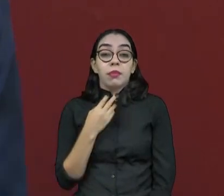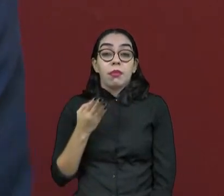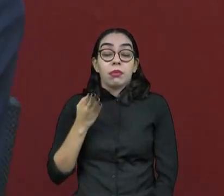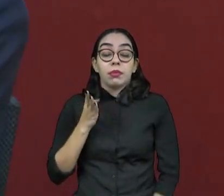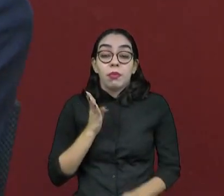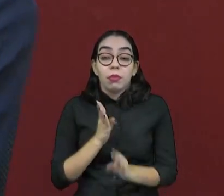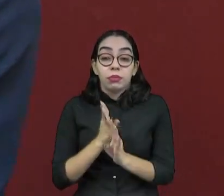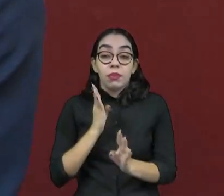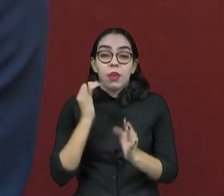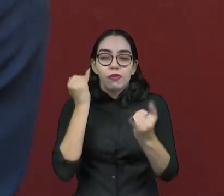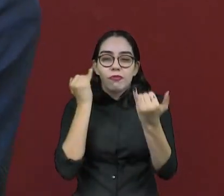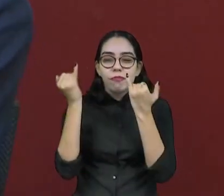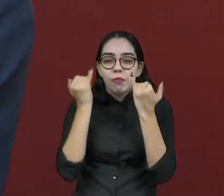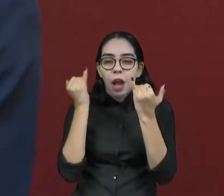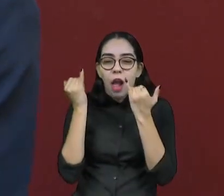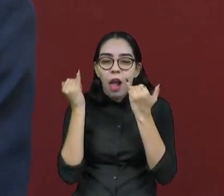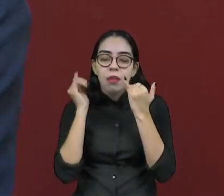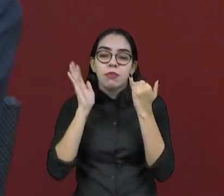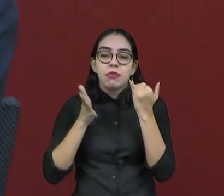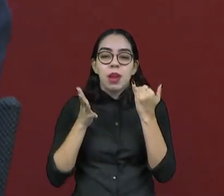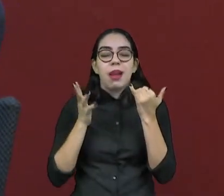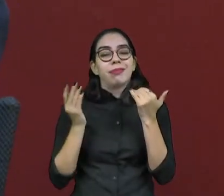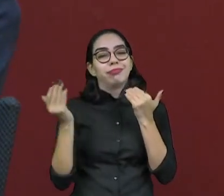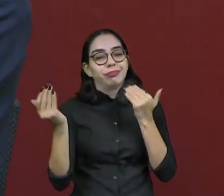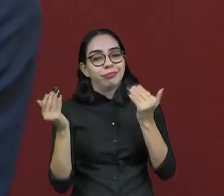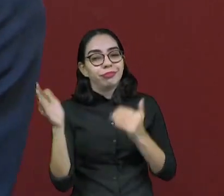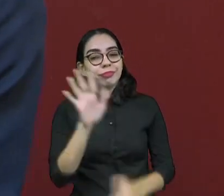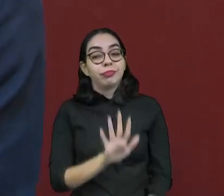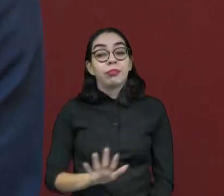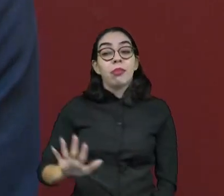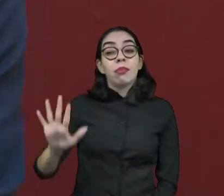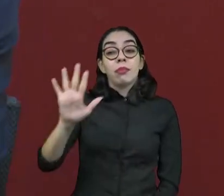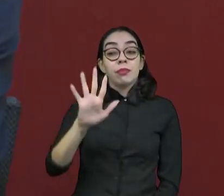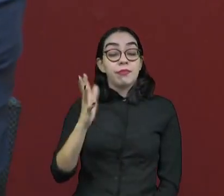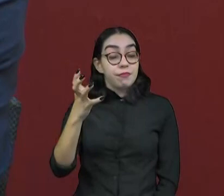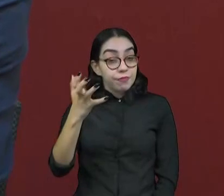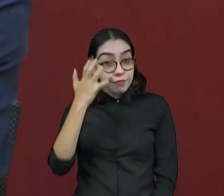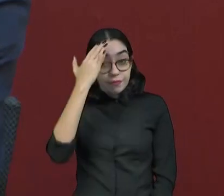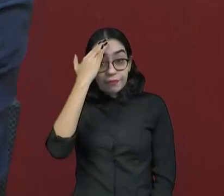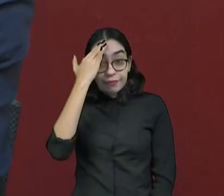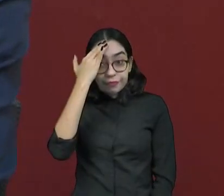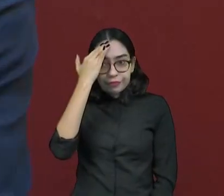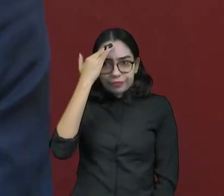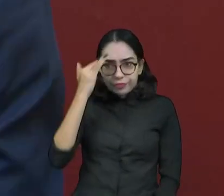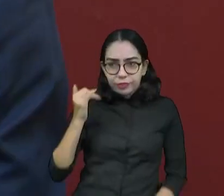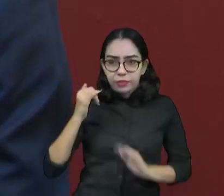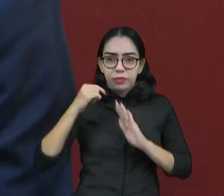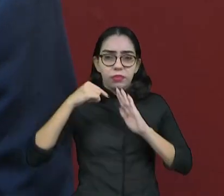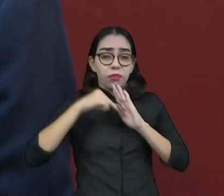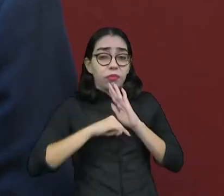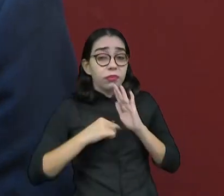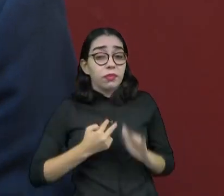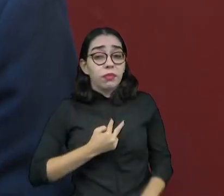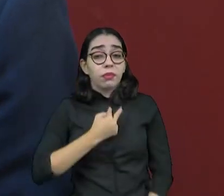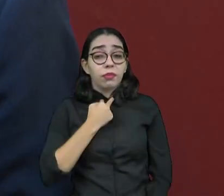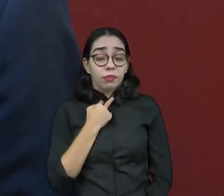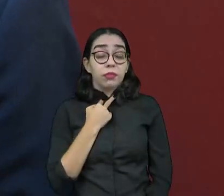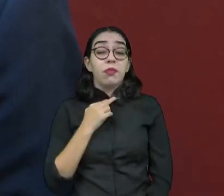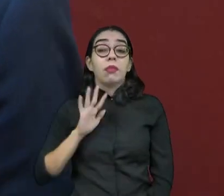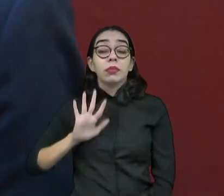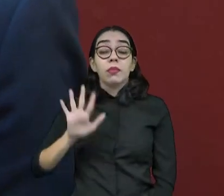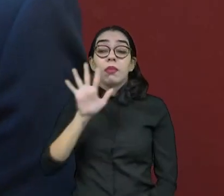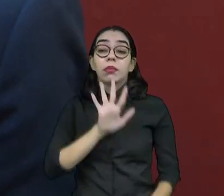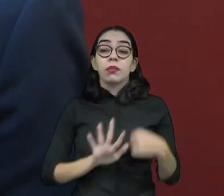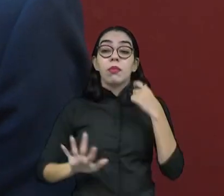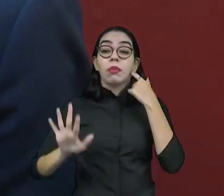muito mais informação do que as pessoas em geral. E eu estou estudando um público geral. Eu não quero uma pessoa que saiba muita coisa daquele mercado. Mas, em geral,